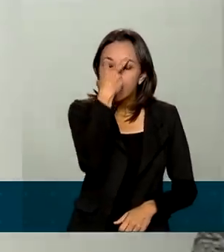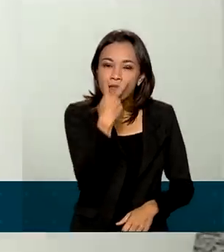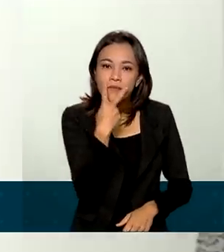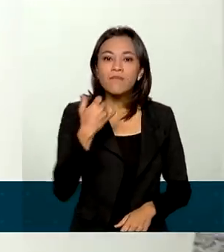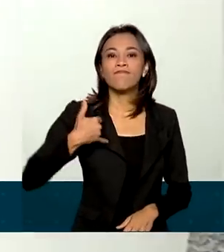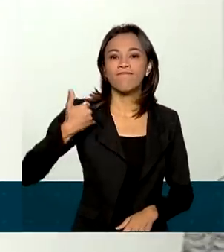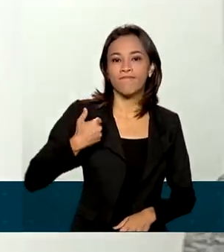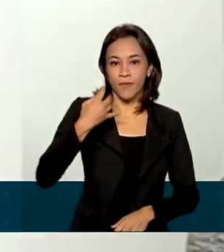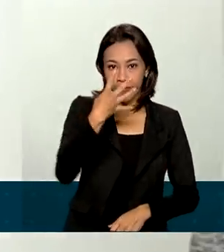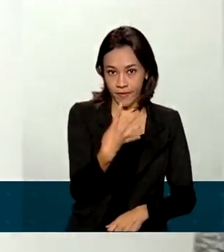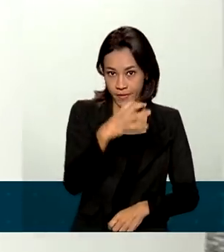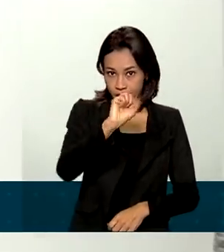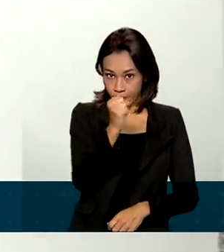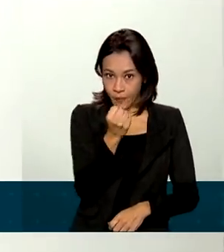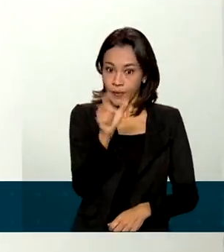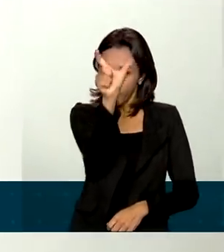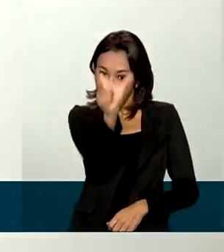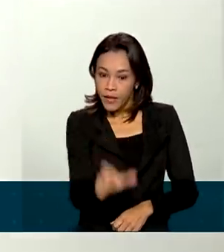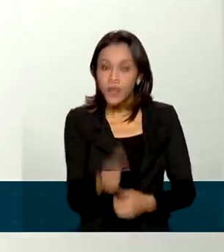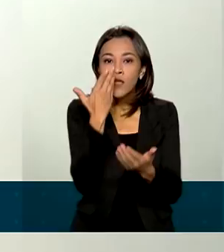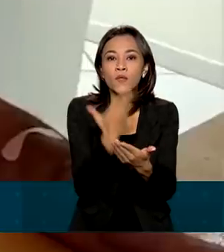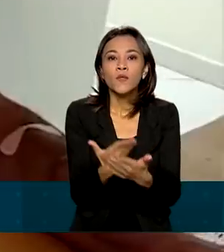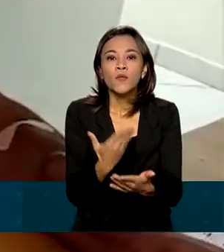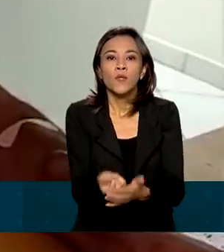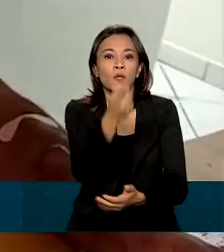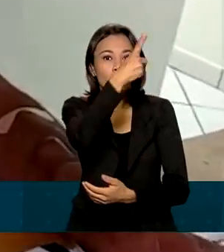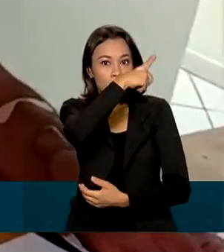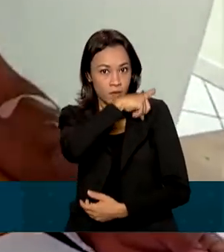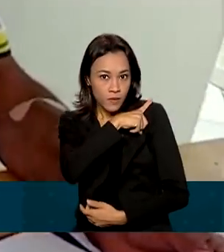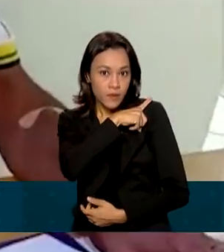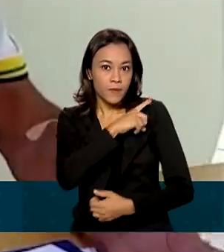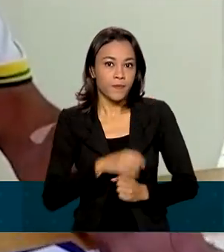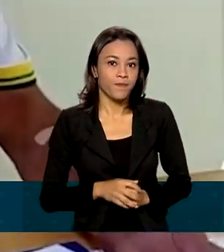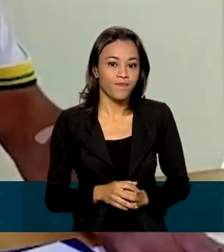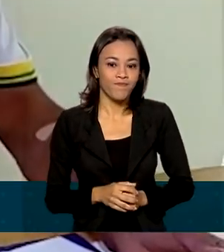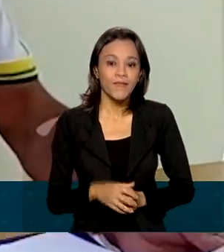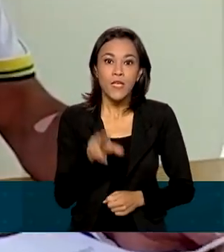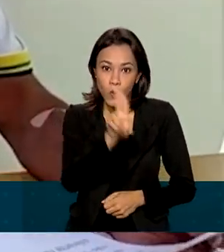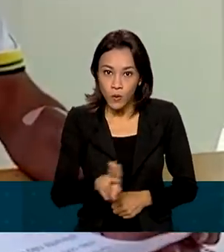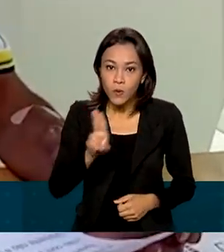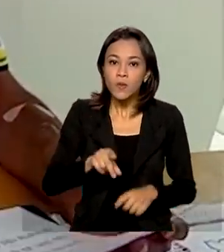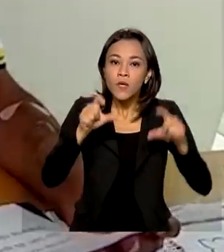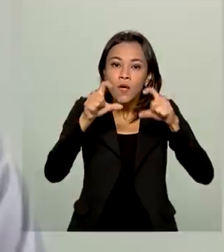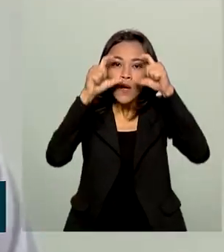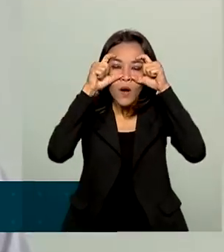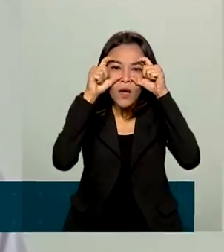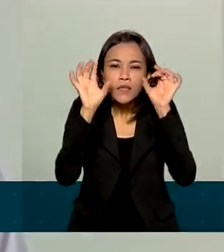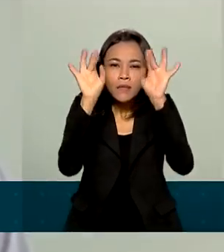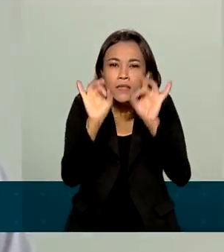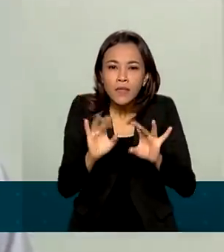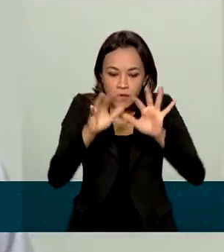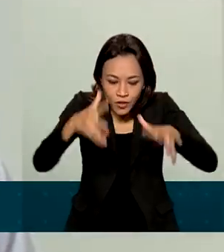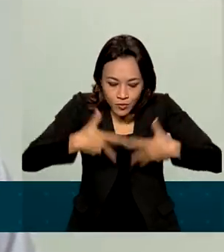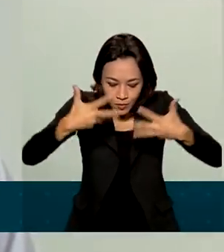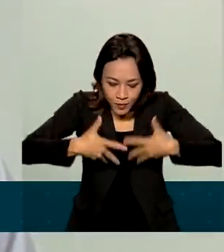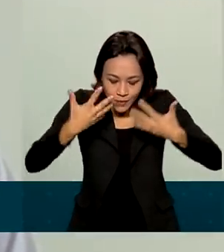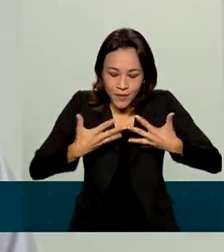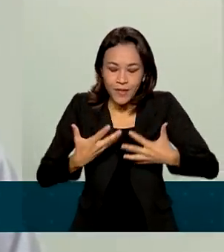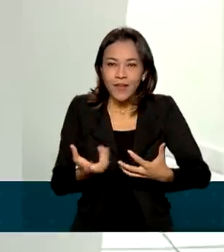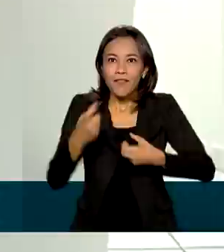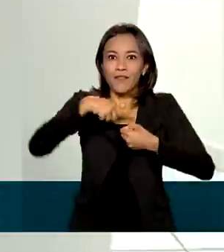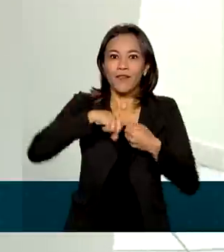48 anos e cursa o primeiro ano do ensino médio. Um óculos especial estimulou a volta aos